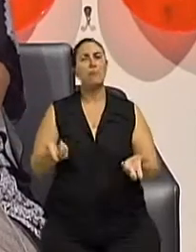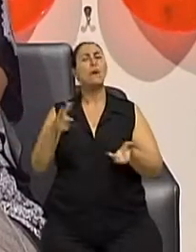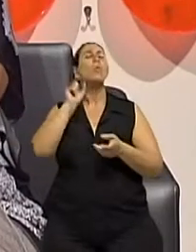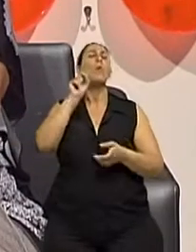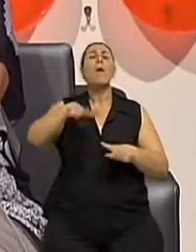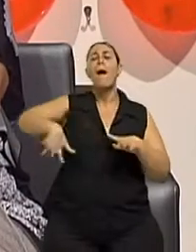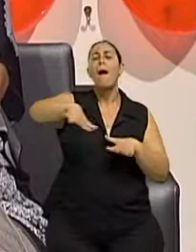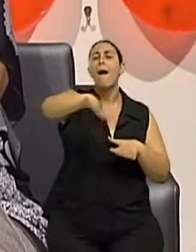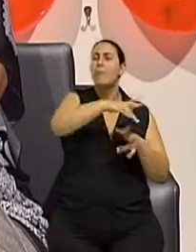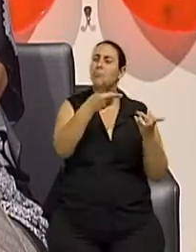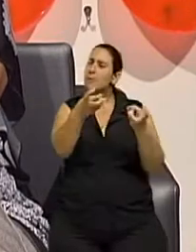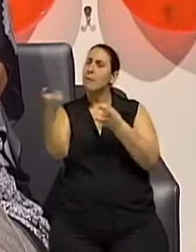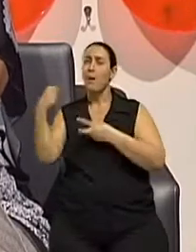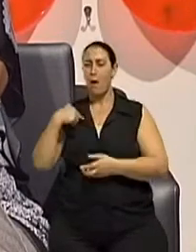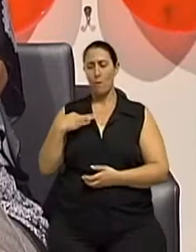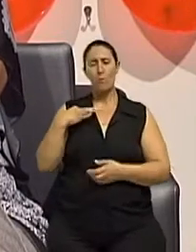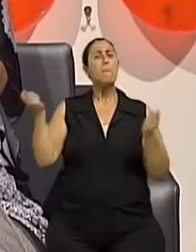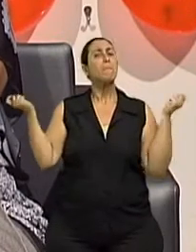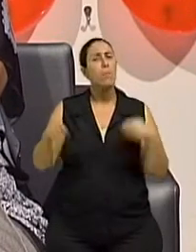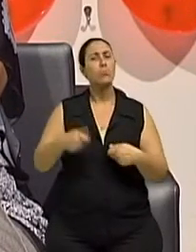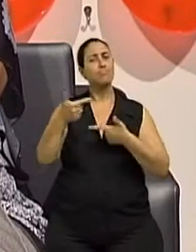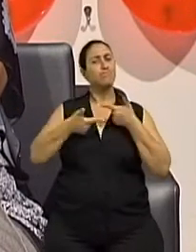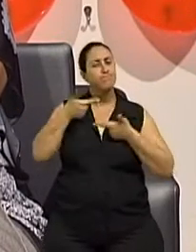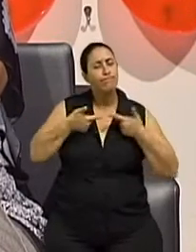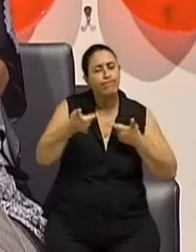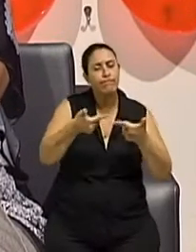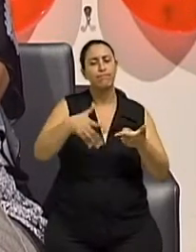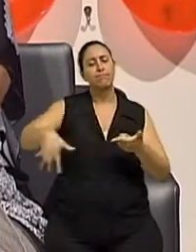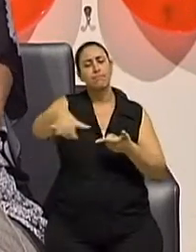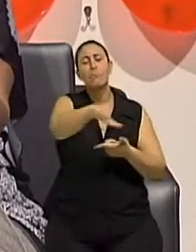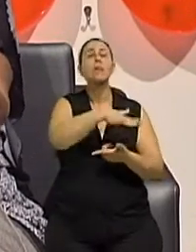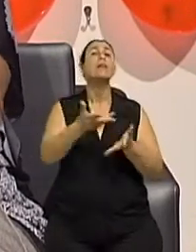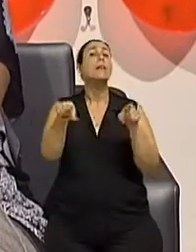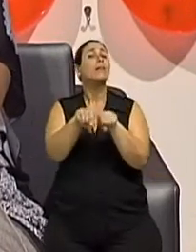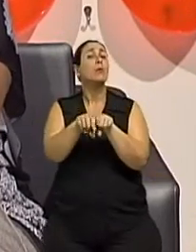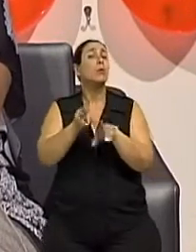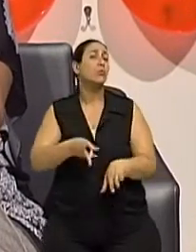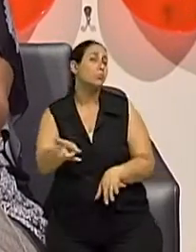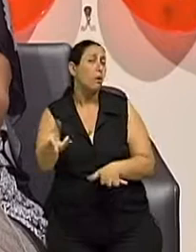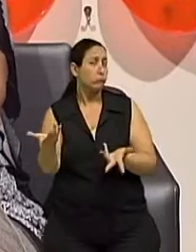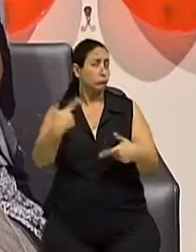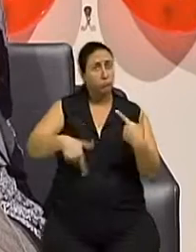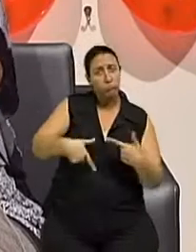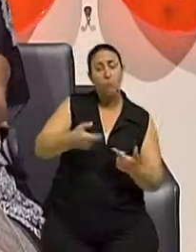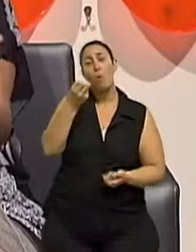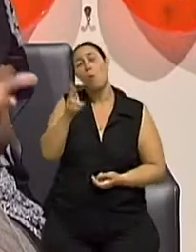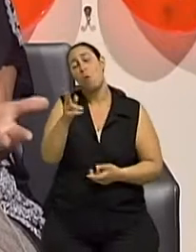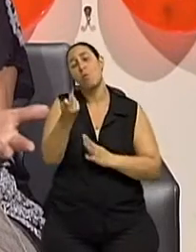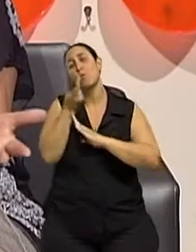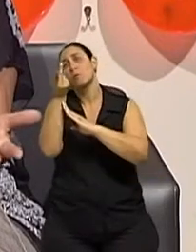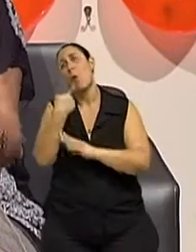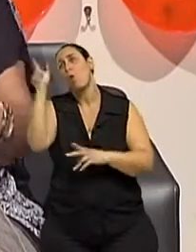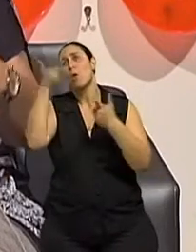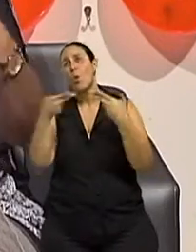áreas que a gente pode buscar fazer esse voluntariado, ou continuar no nosso trabalho, ou buscar uma outra